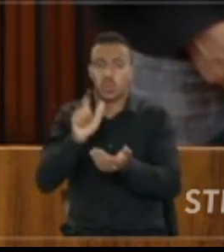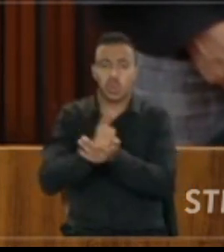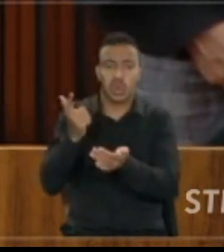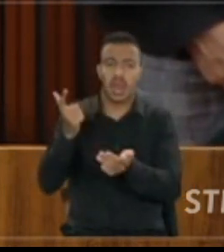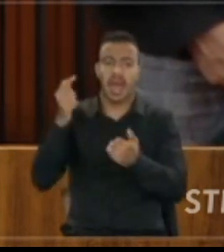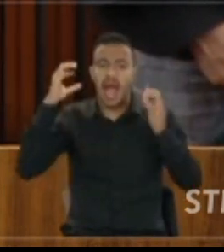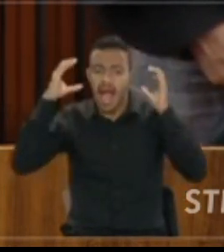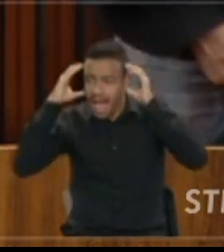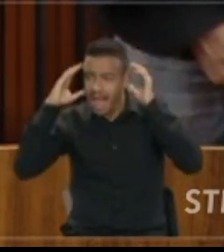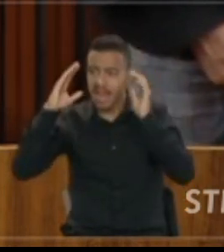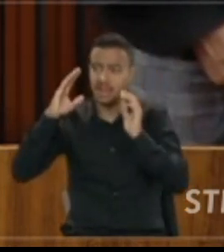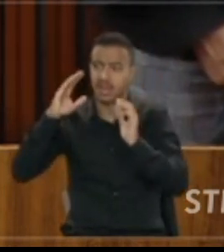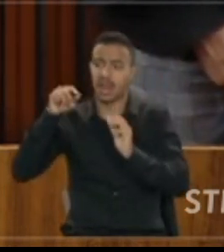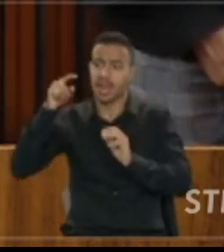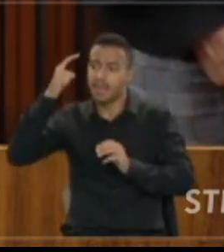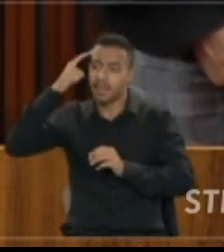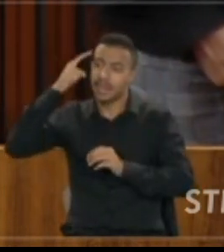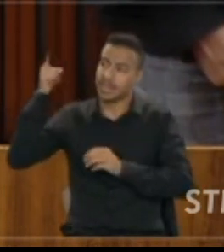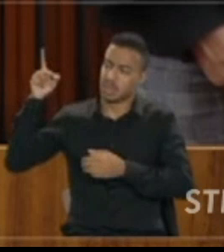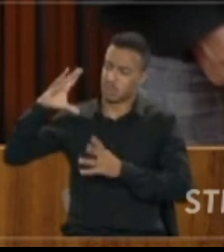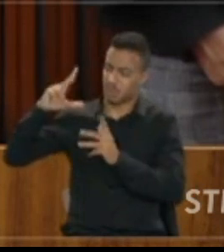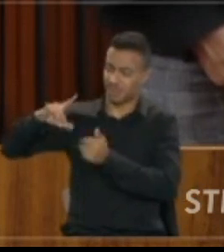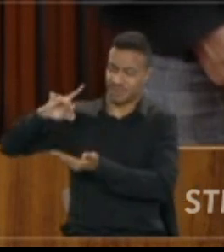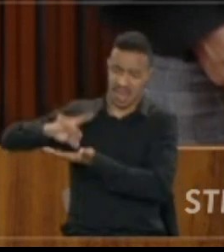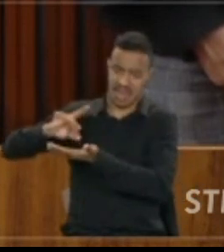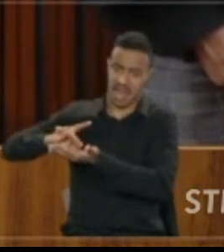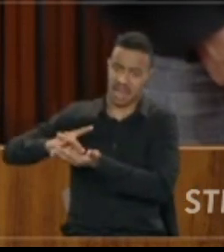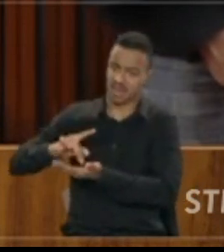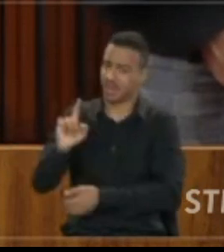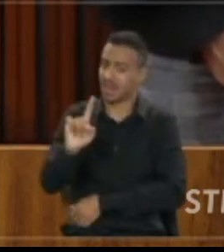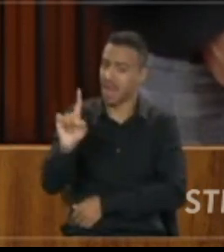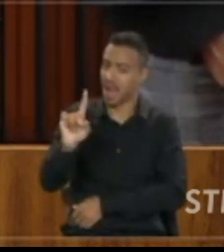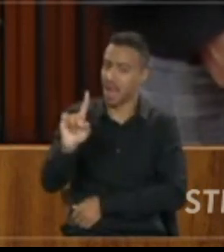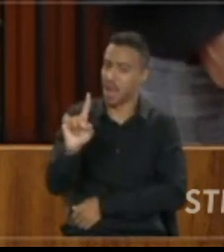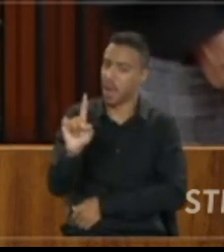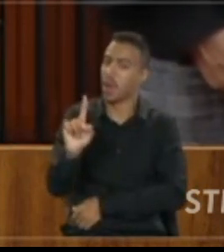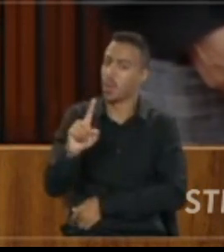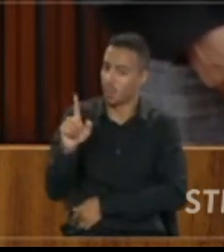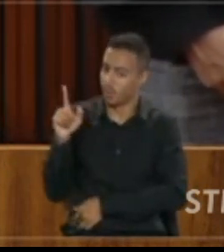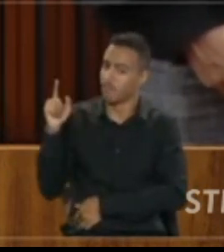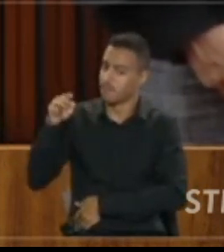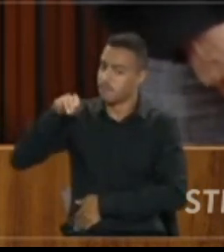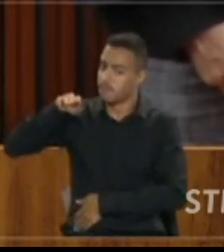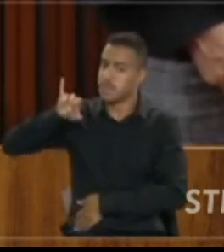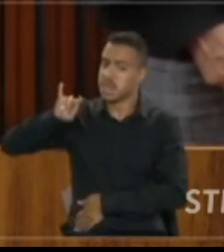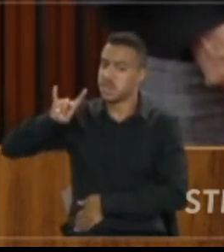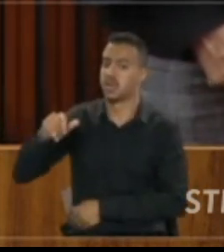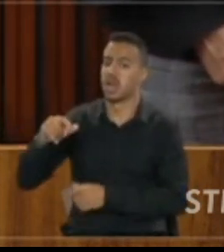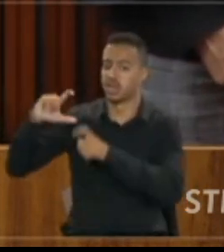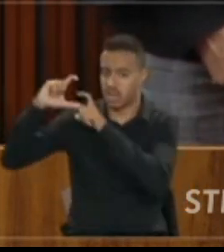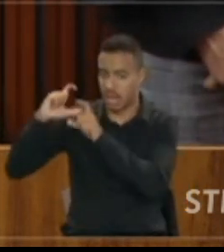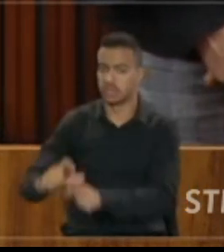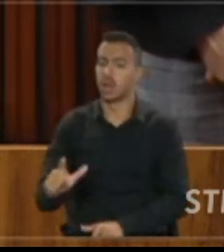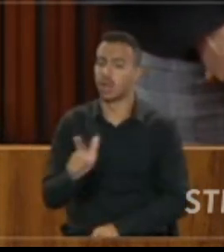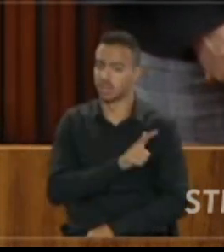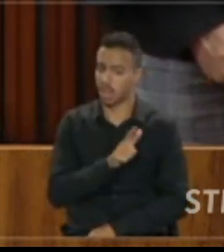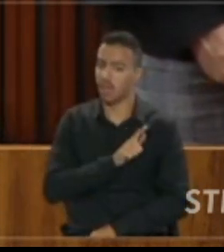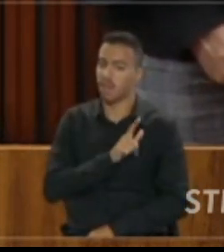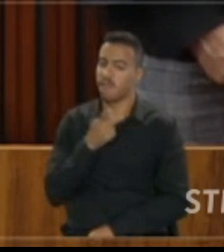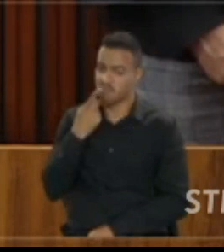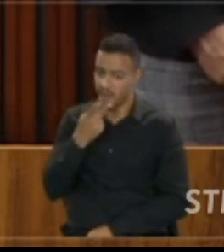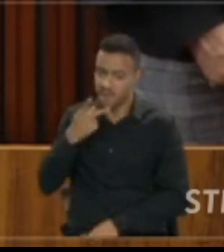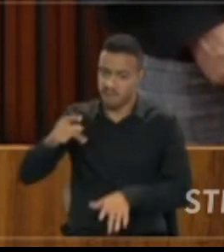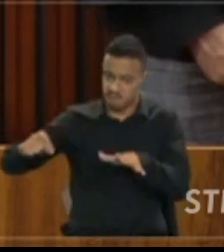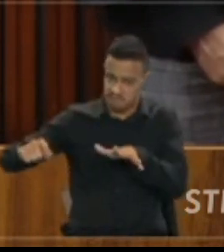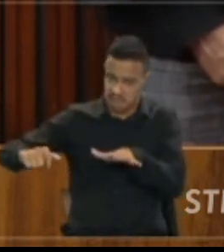consequências legais são exatamente as mesmas das redes sociais. Não é porque é mídia tradicional que pode falar o que bem